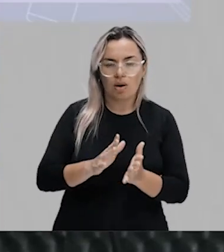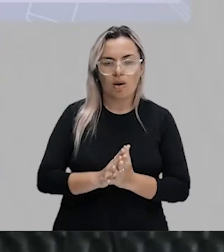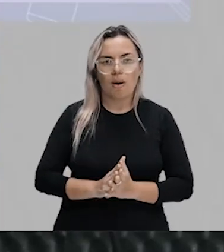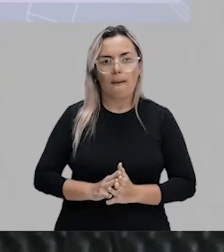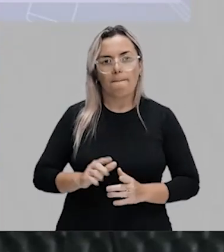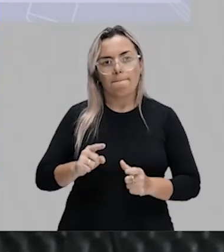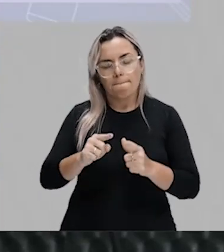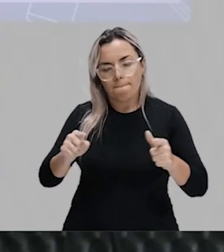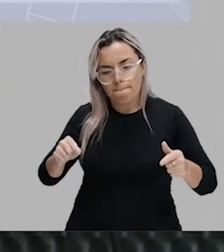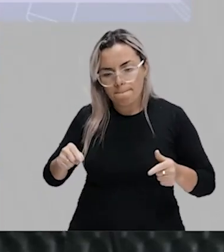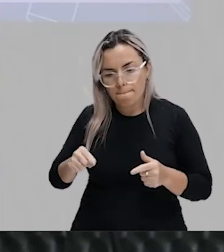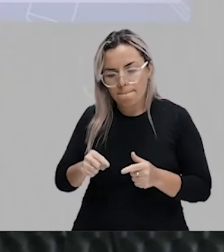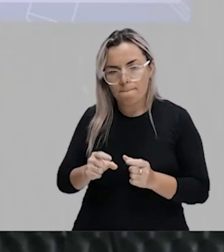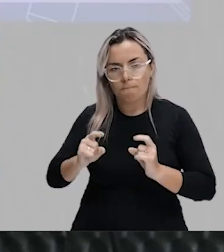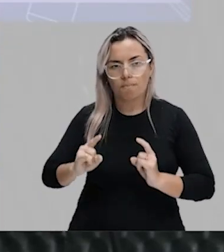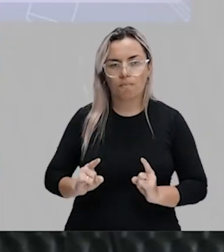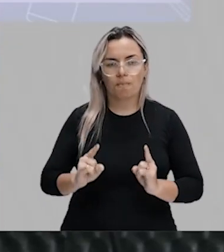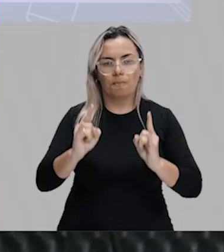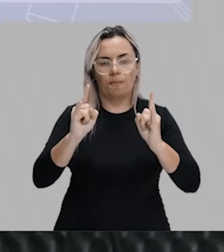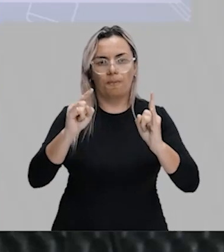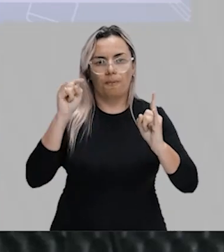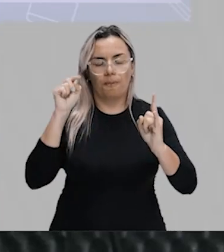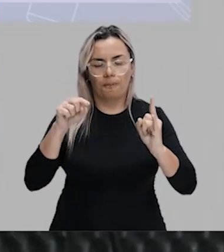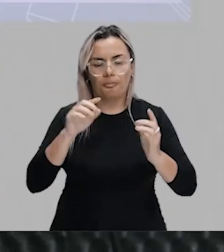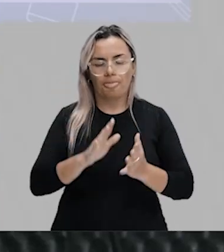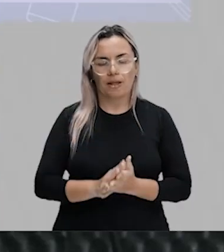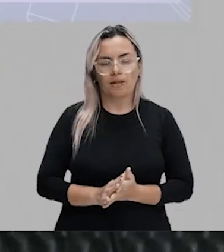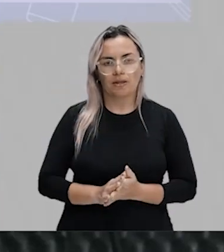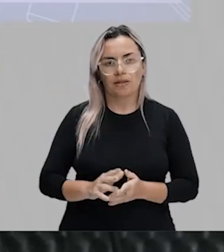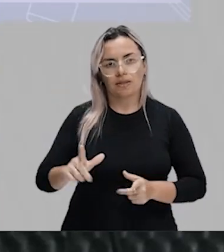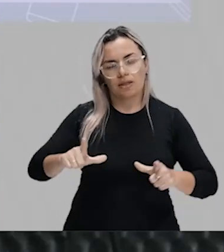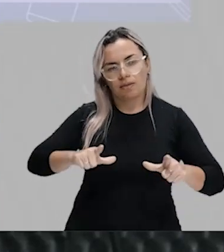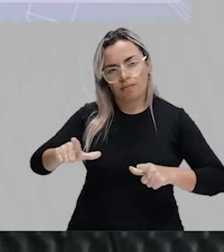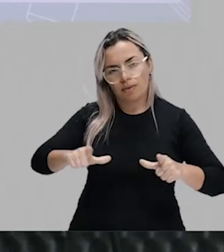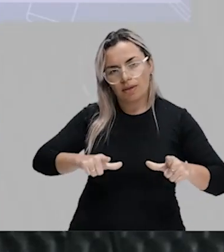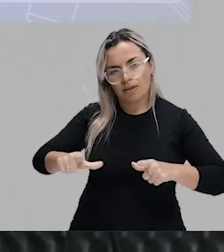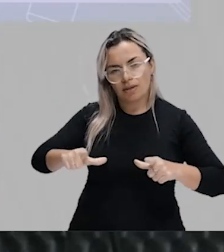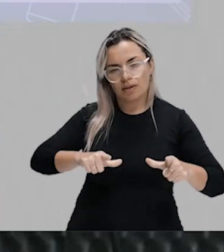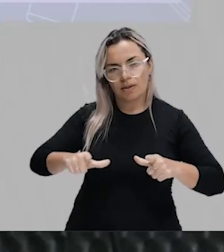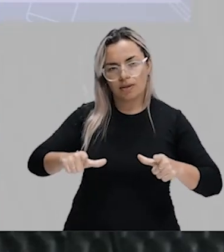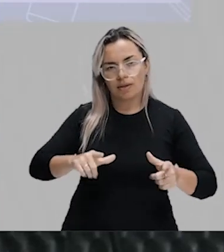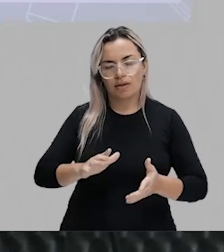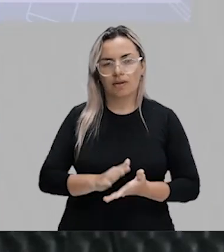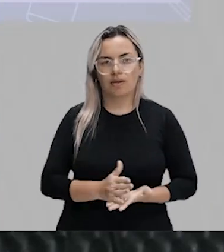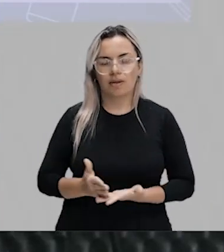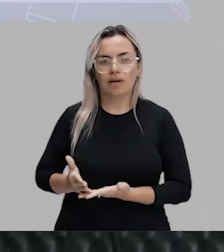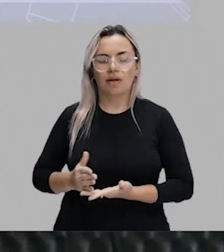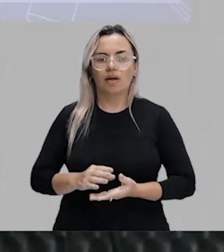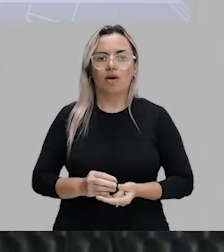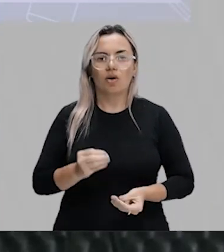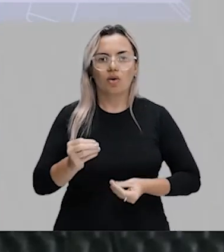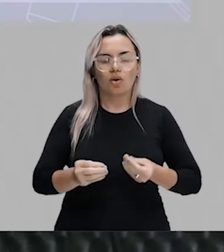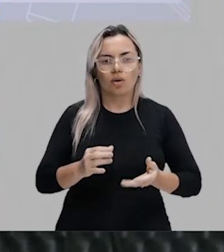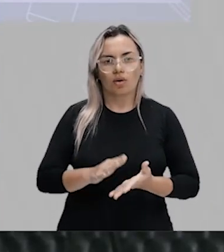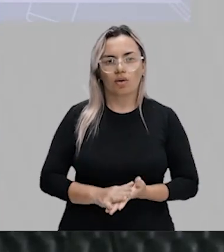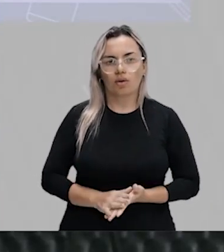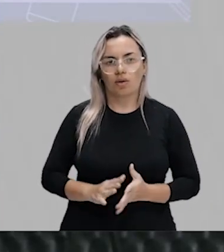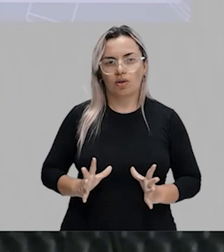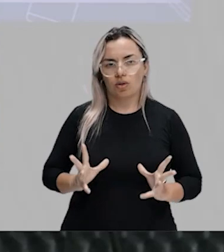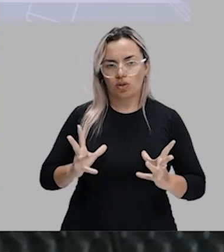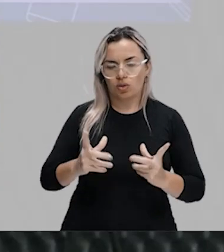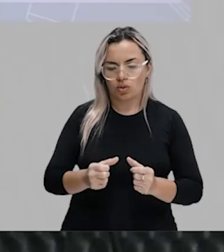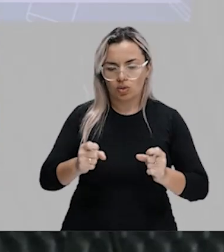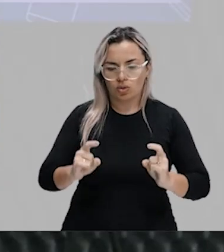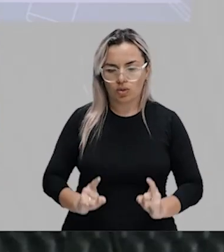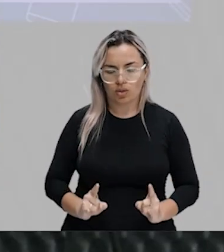Num hotel. Você vai trabalhar de recepcionista. De camareiro. De qualquer coisa dentro desse hotel. Todo hotel de toda